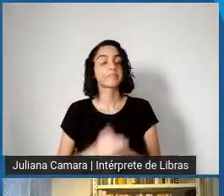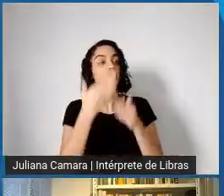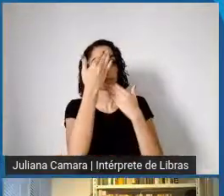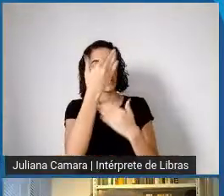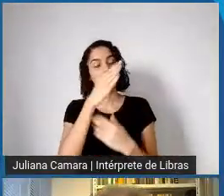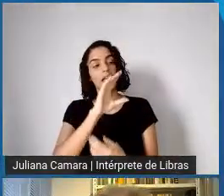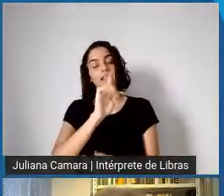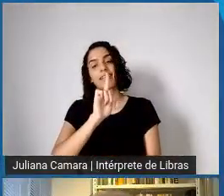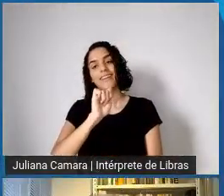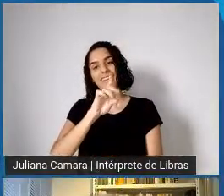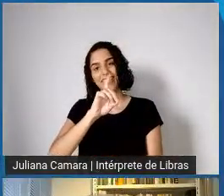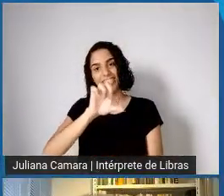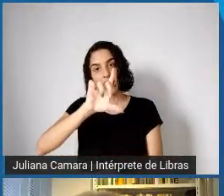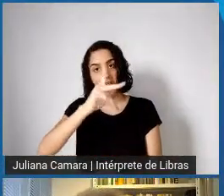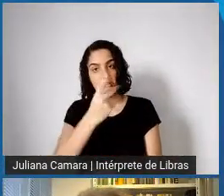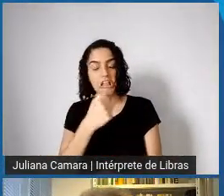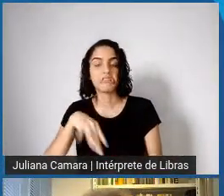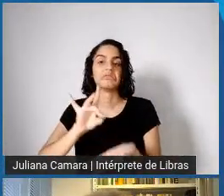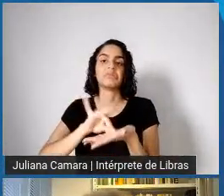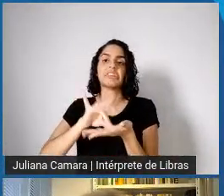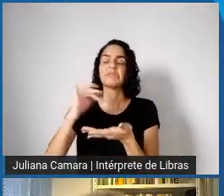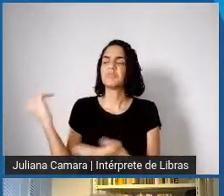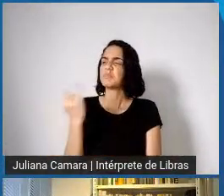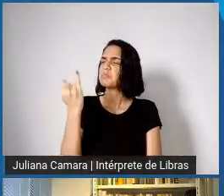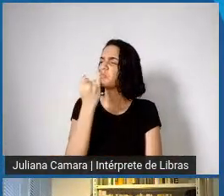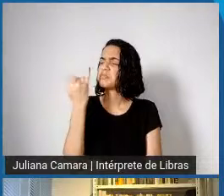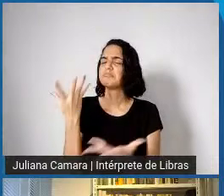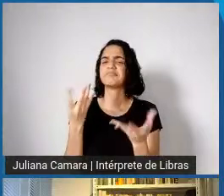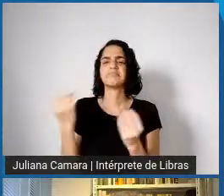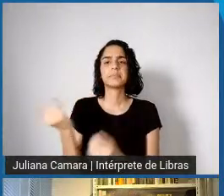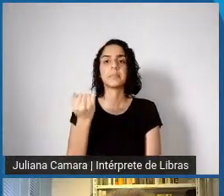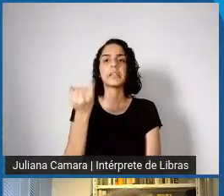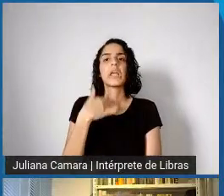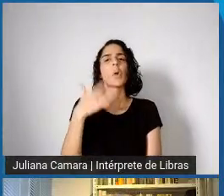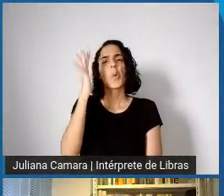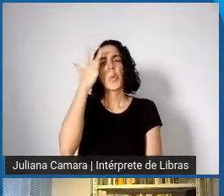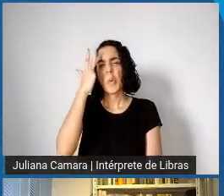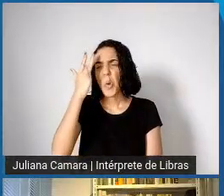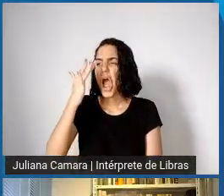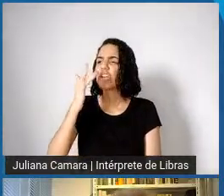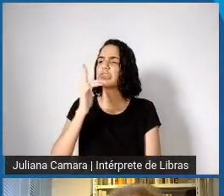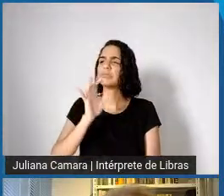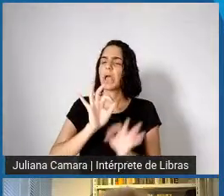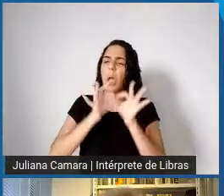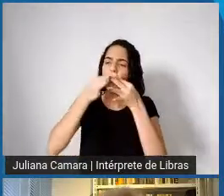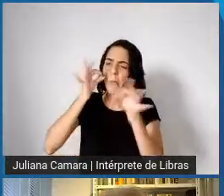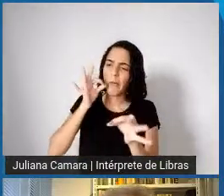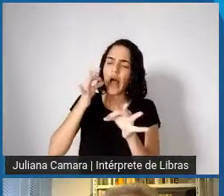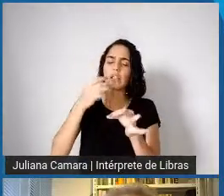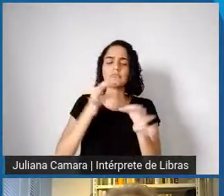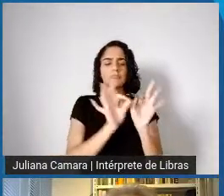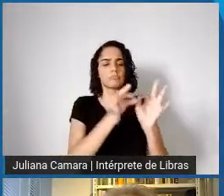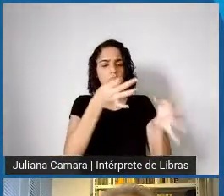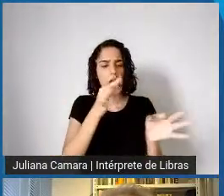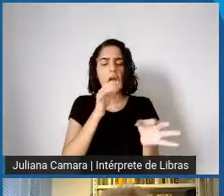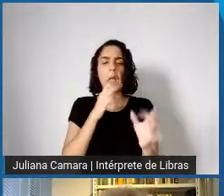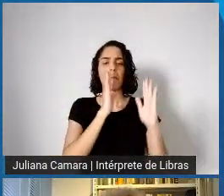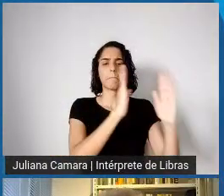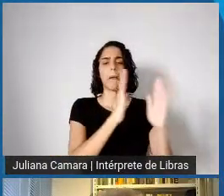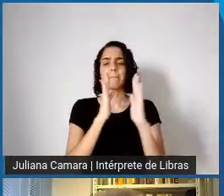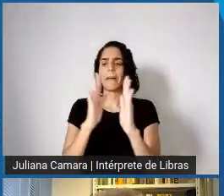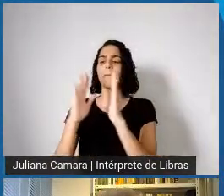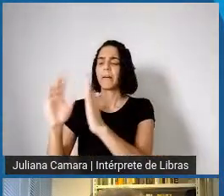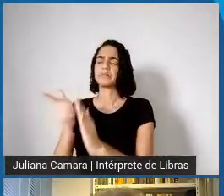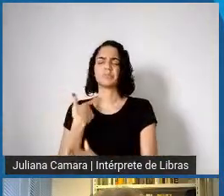Gadelha. Realmente, superimportante. E acho que essa sequência está sendo acertada, a gente está conseguindo ter